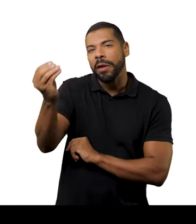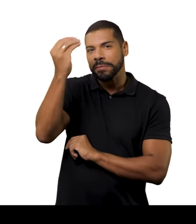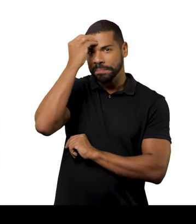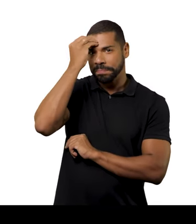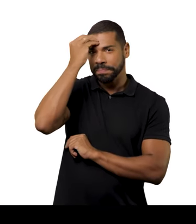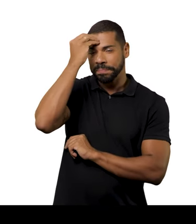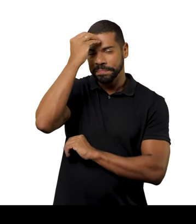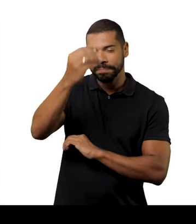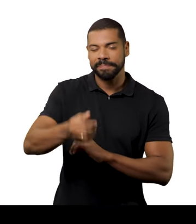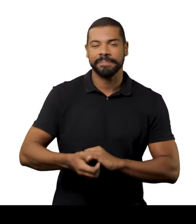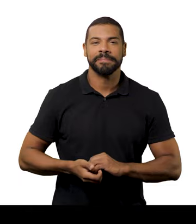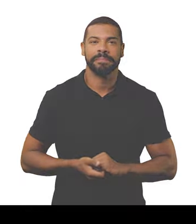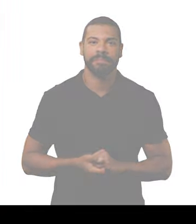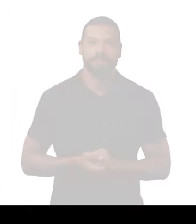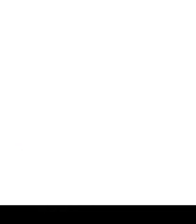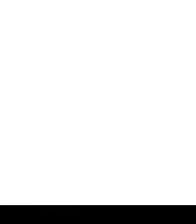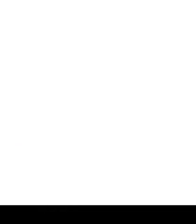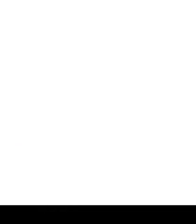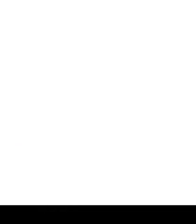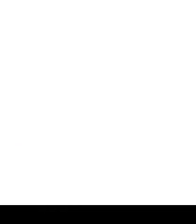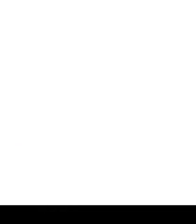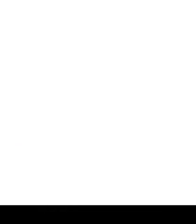esse resgate para a nossa memória.